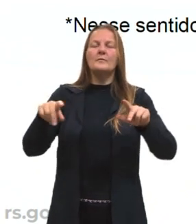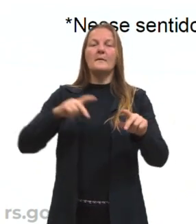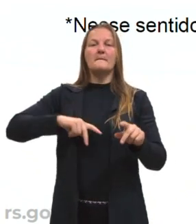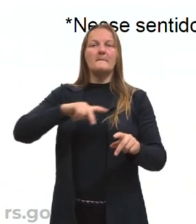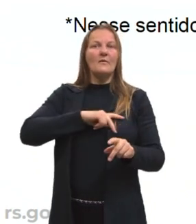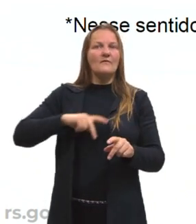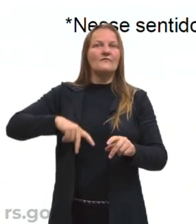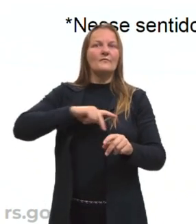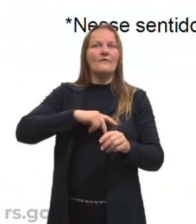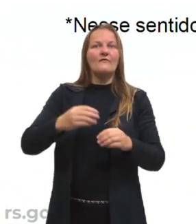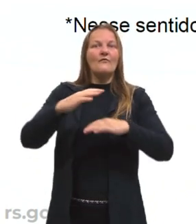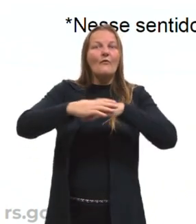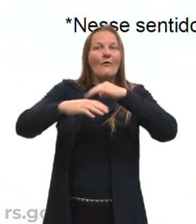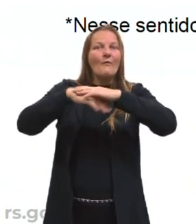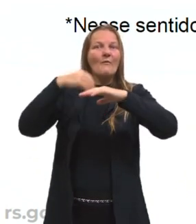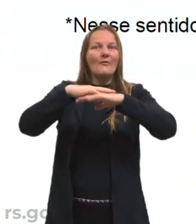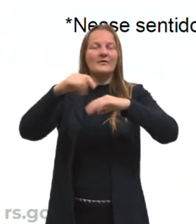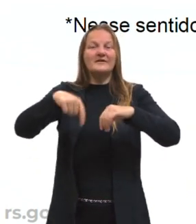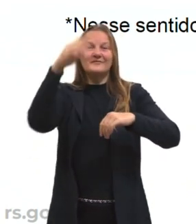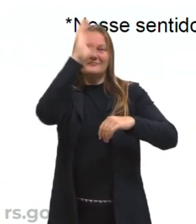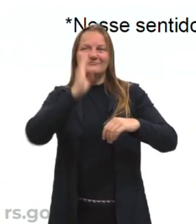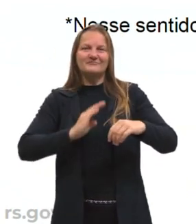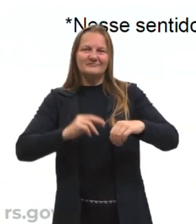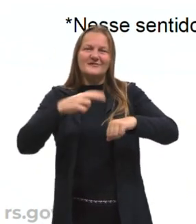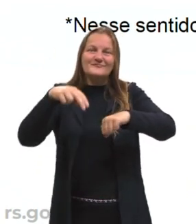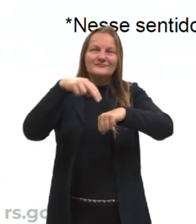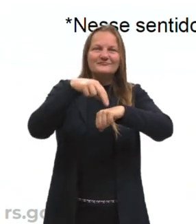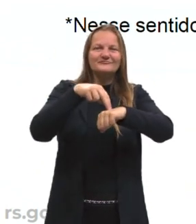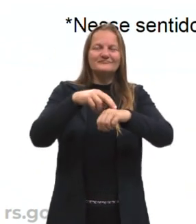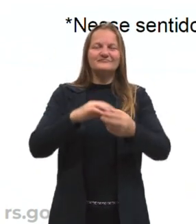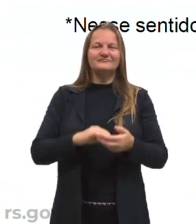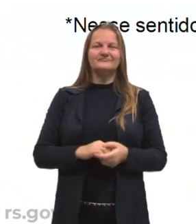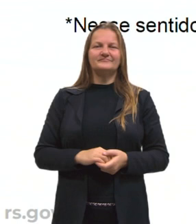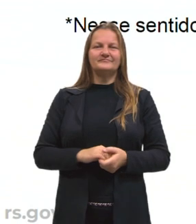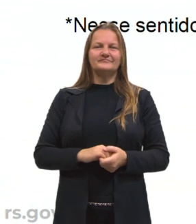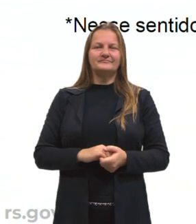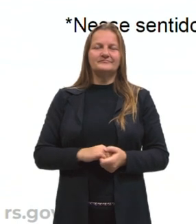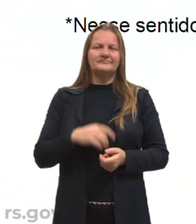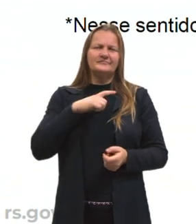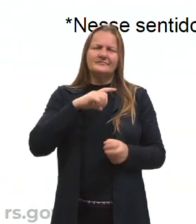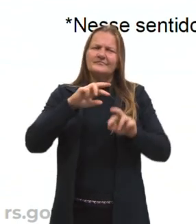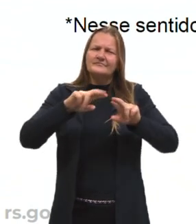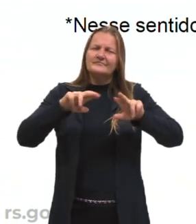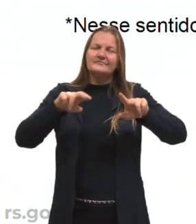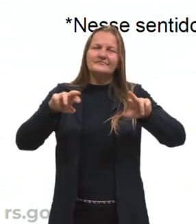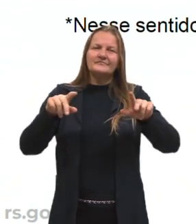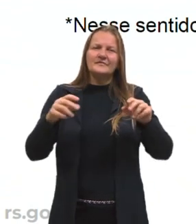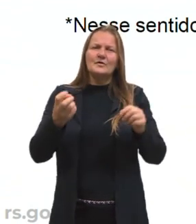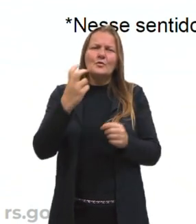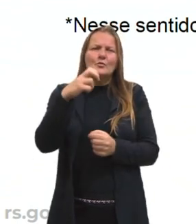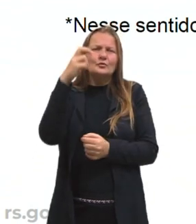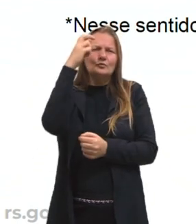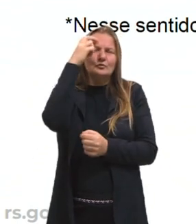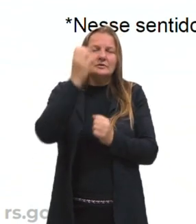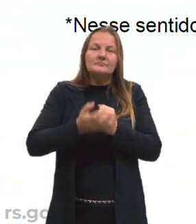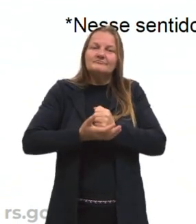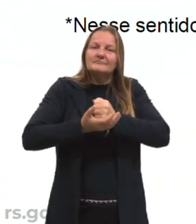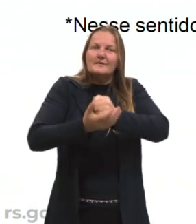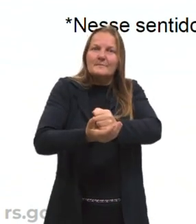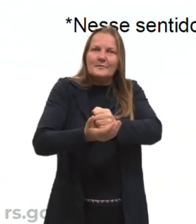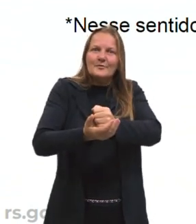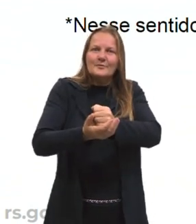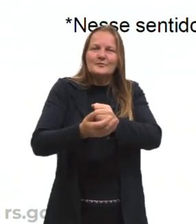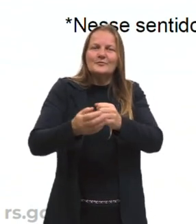que irão compor a nação brasileira, esses povos irão trazer, então, as suas culturas, os seus